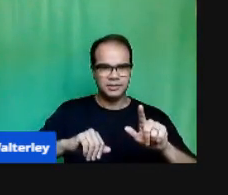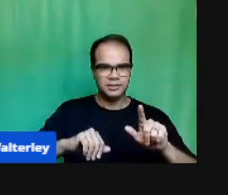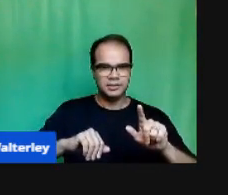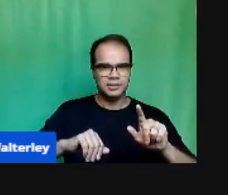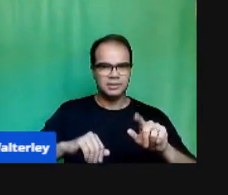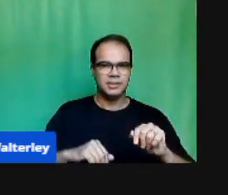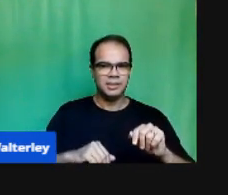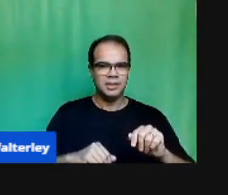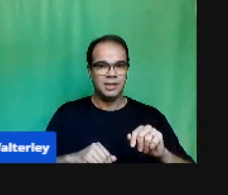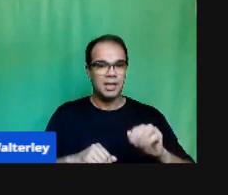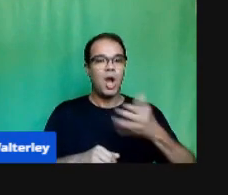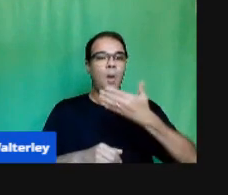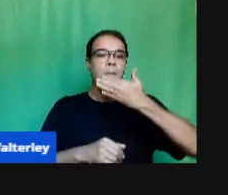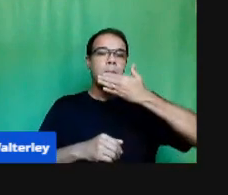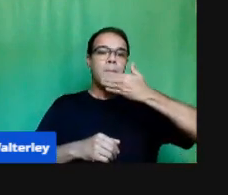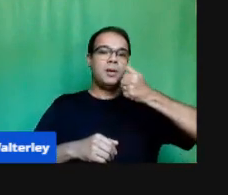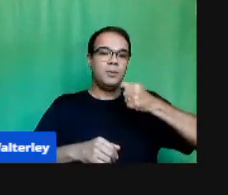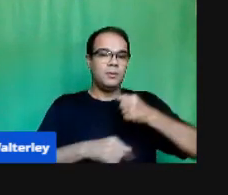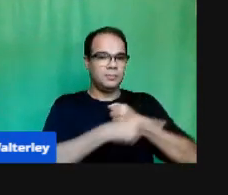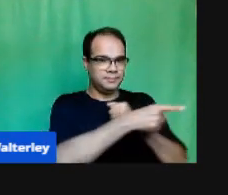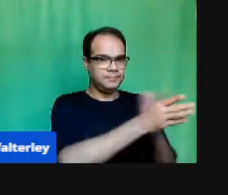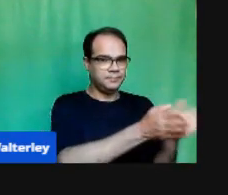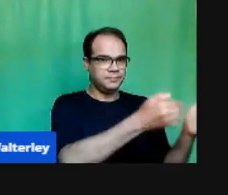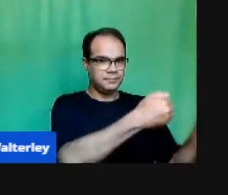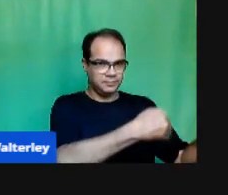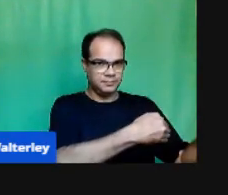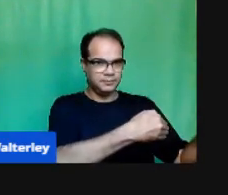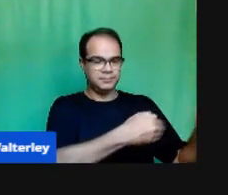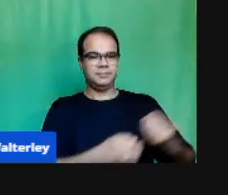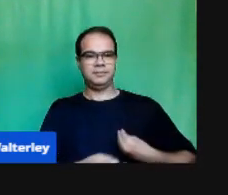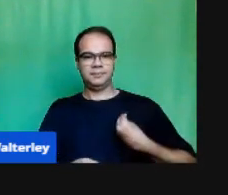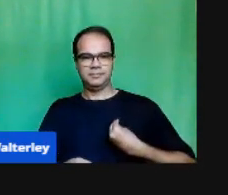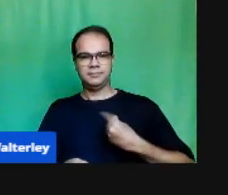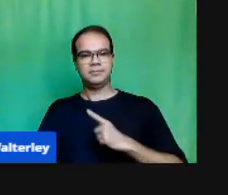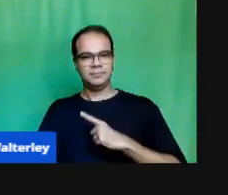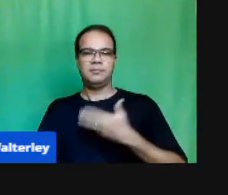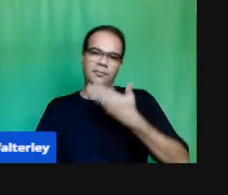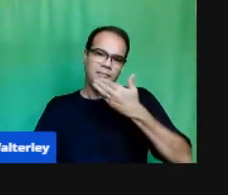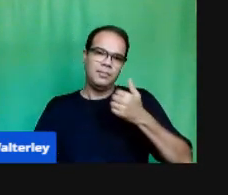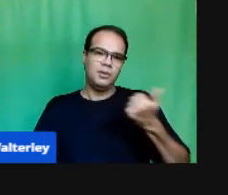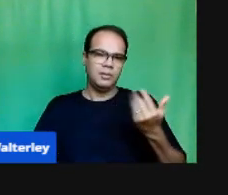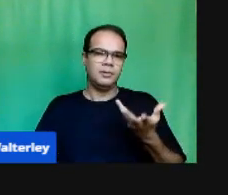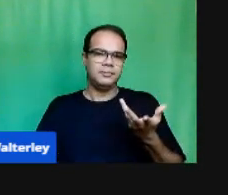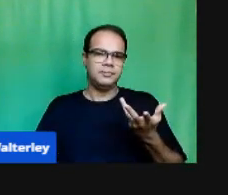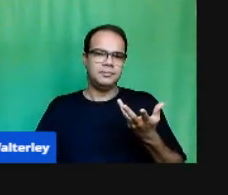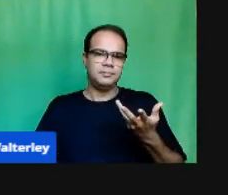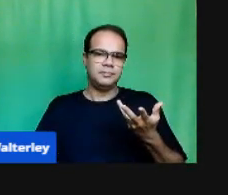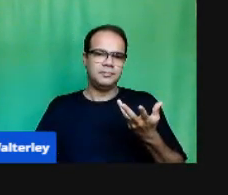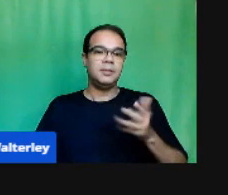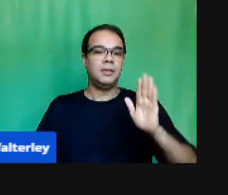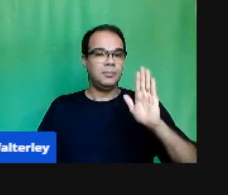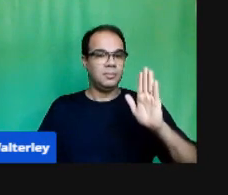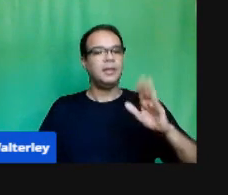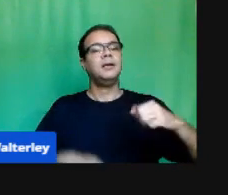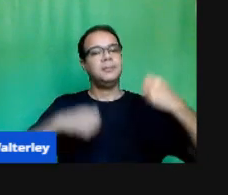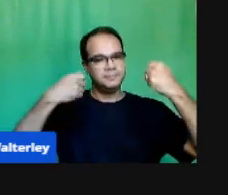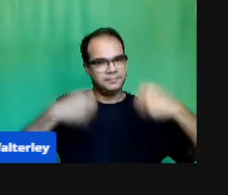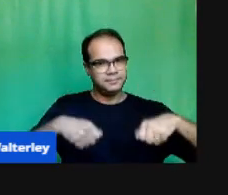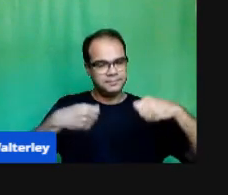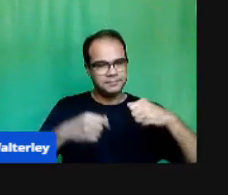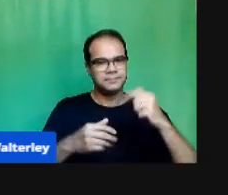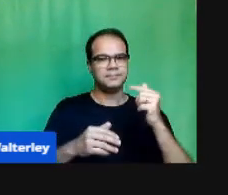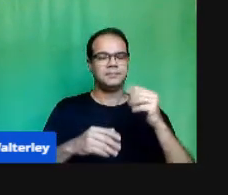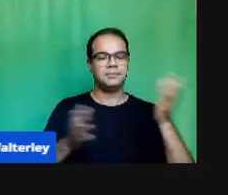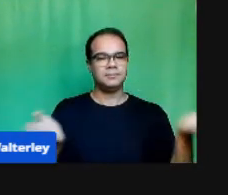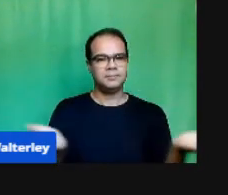Né E não só No início Do ciclo inicial Mas cada Cada vez que nós Terminamos Um ciclo